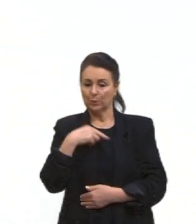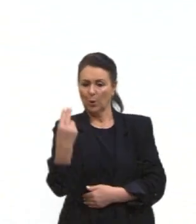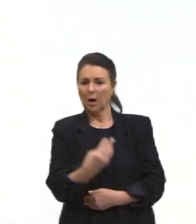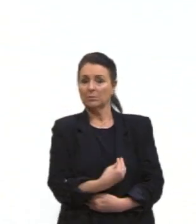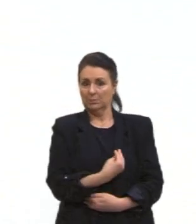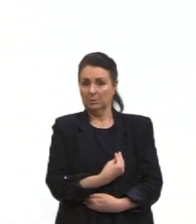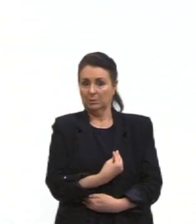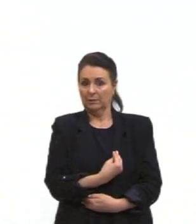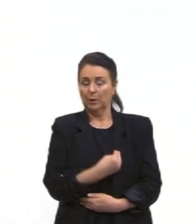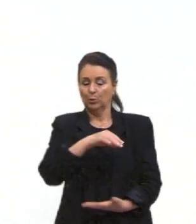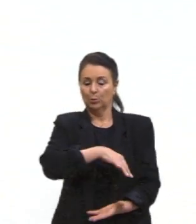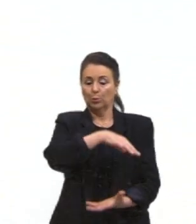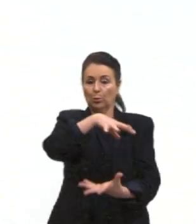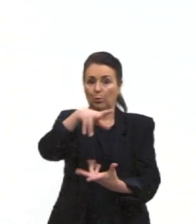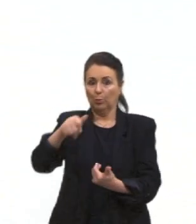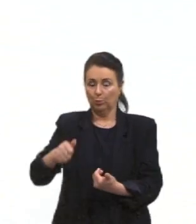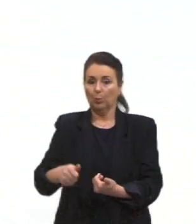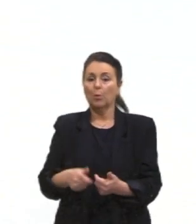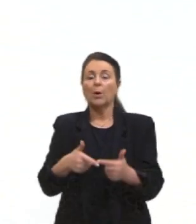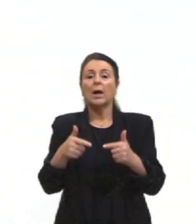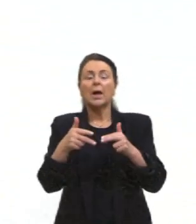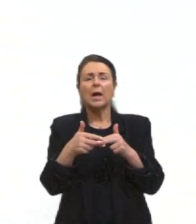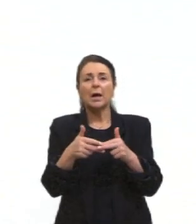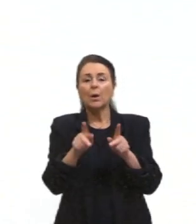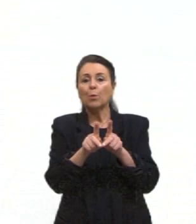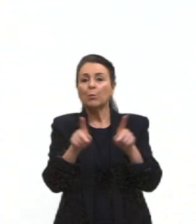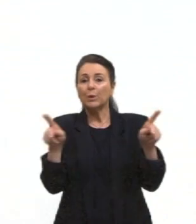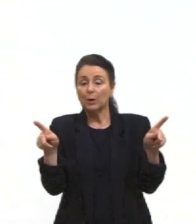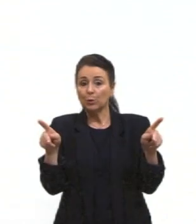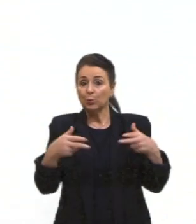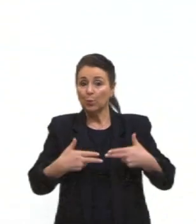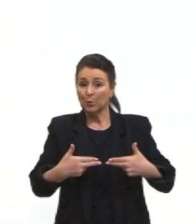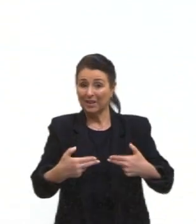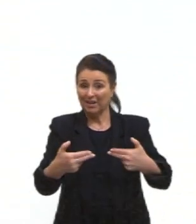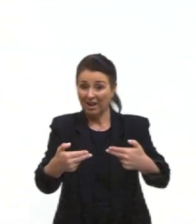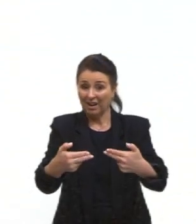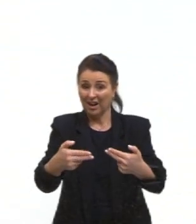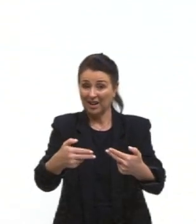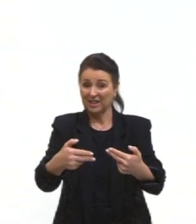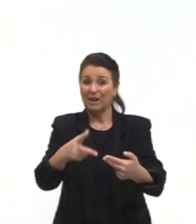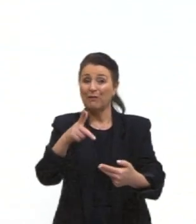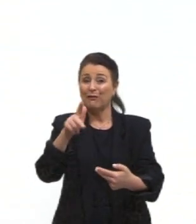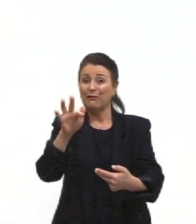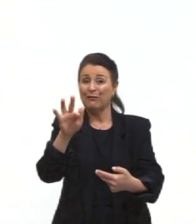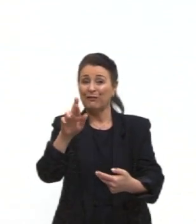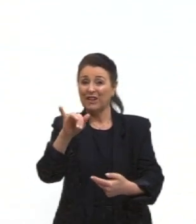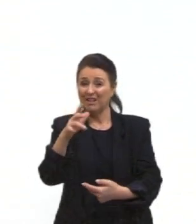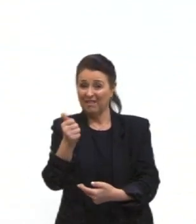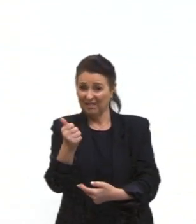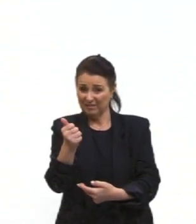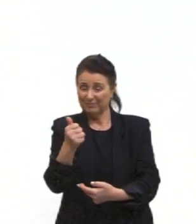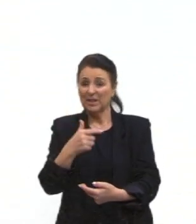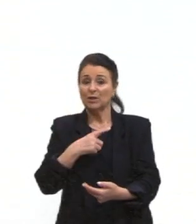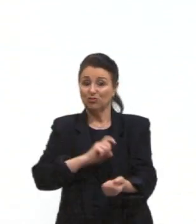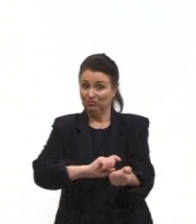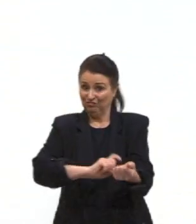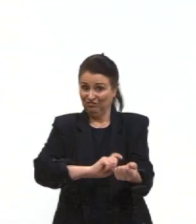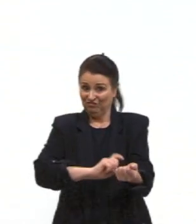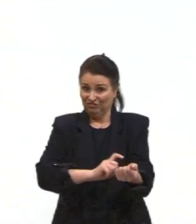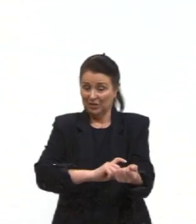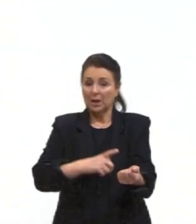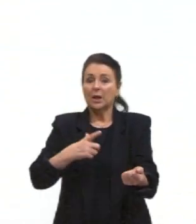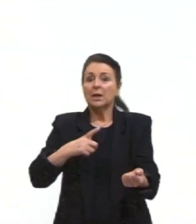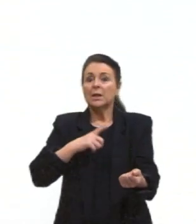né, a Guerra Fria, entre outras coisas, né, e o movimento de crescimento, ele era fomentado, né, pela